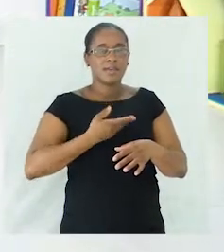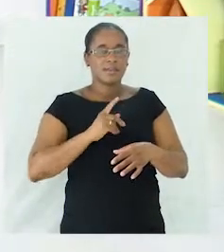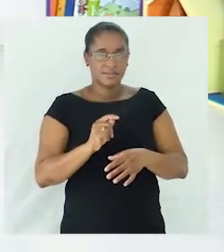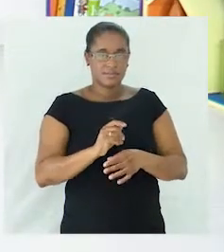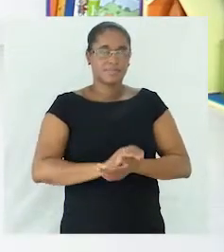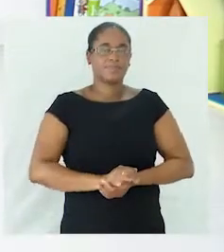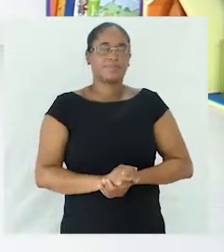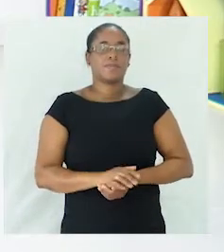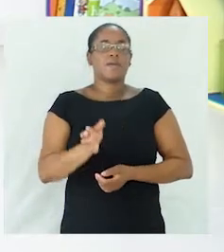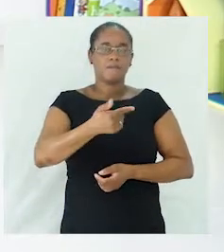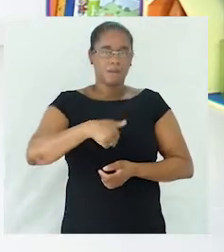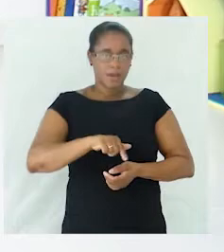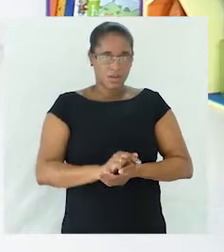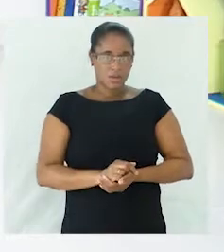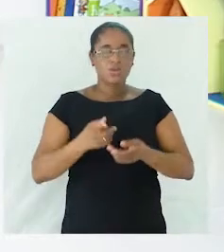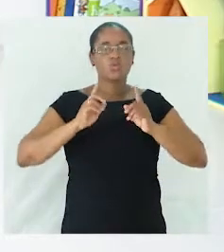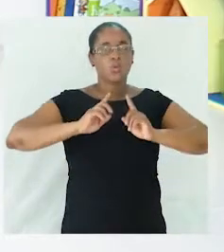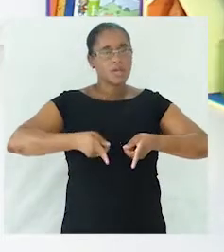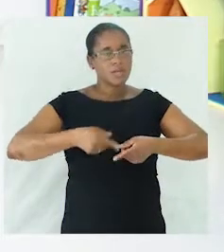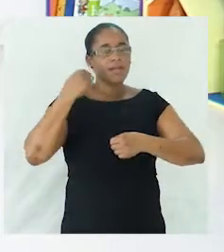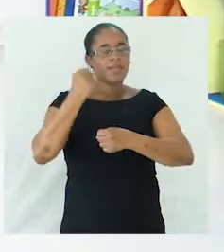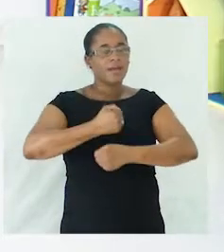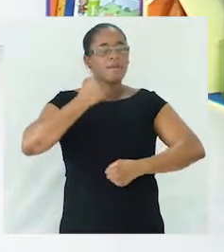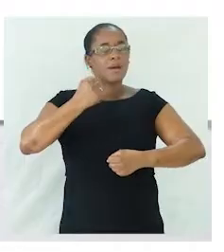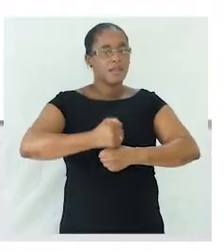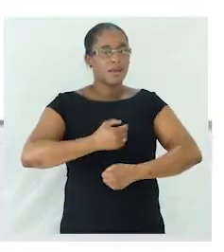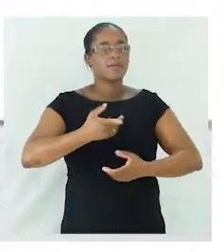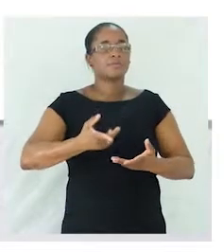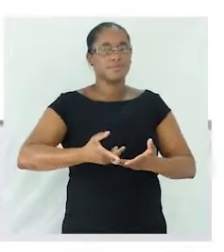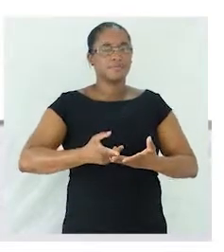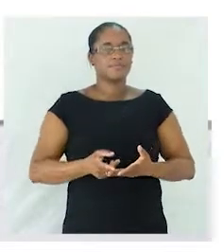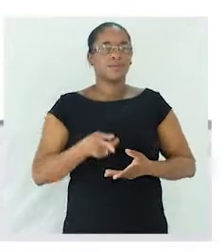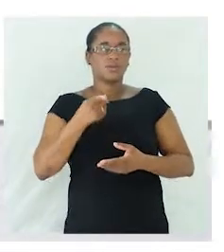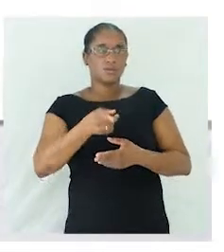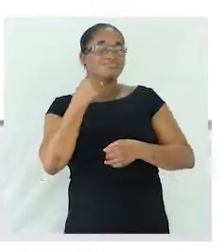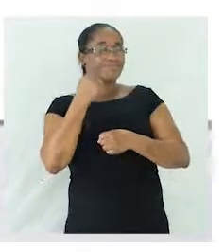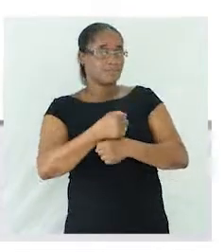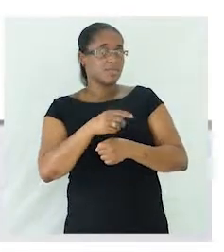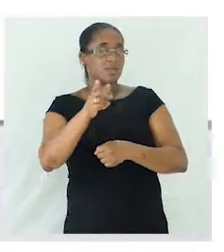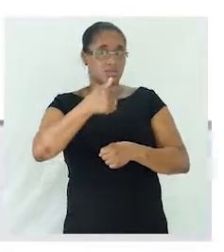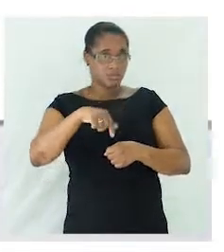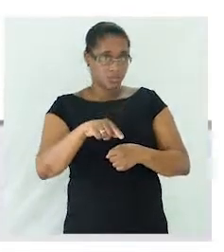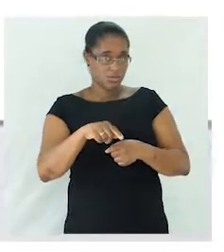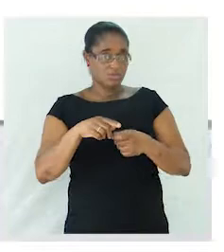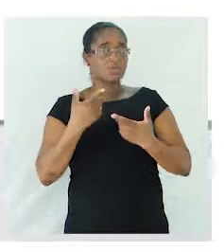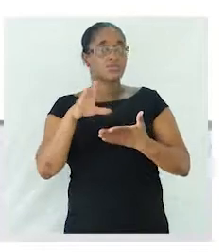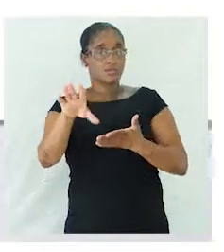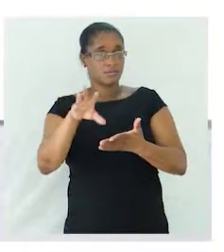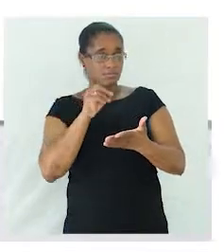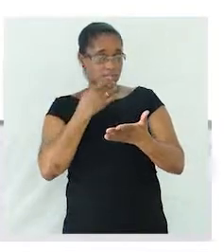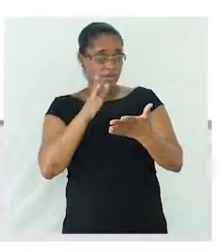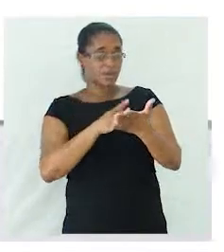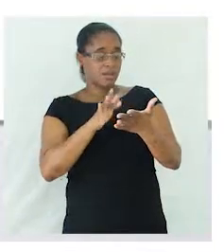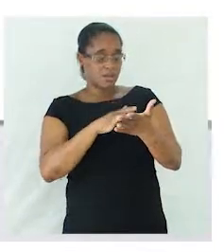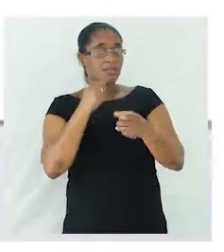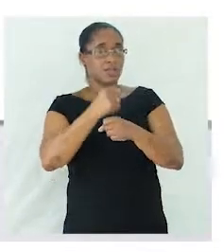Para nós começarmos a trabalhar com exercícios, vamos retomar o nosso texto que vimos na aula